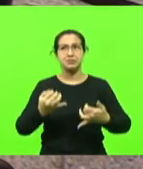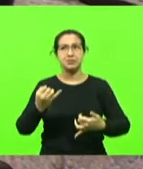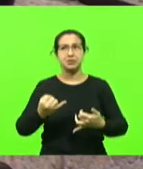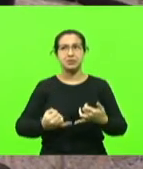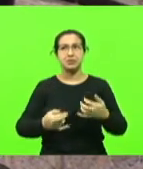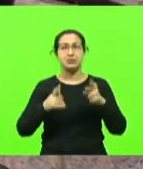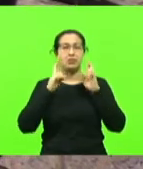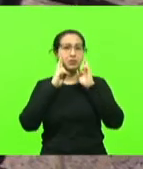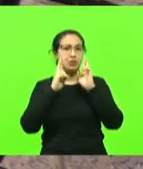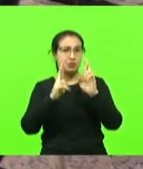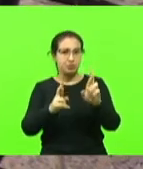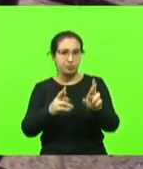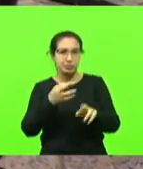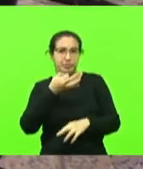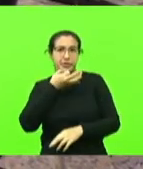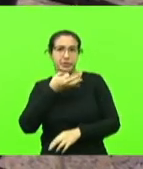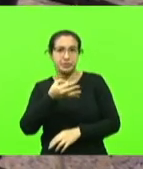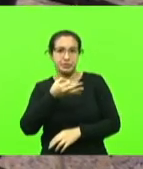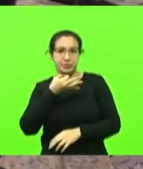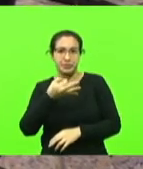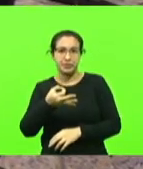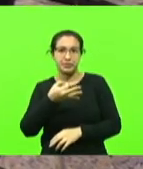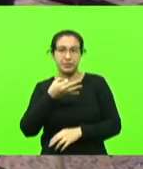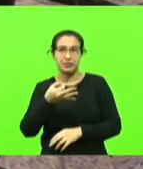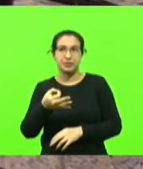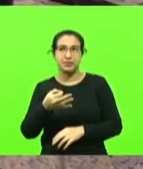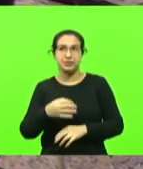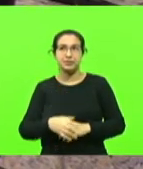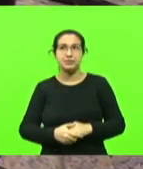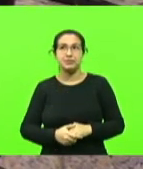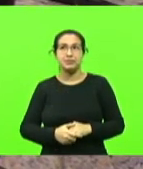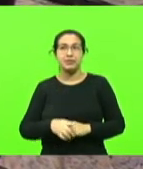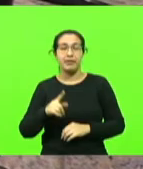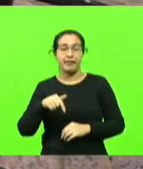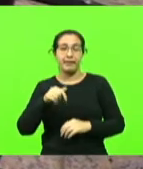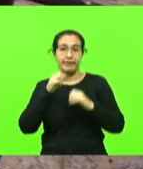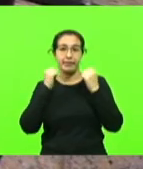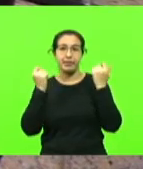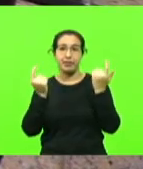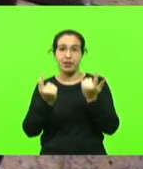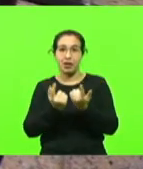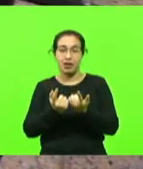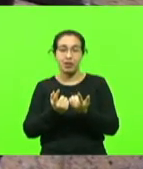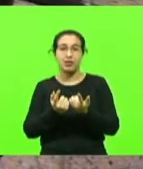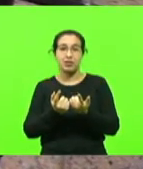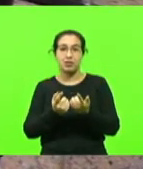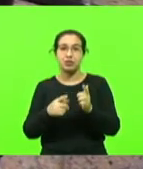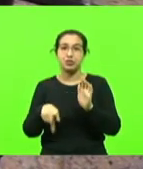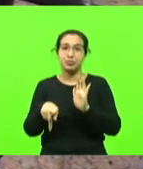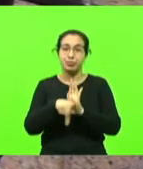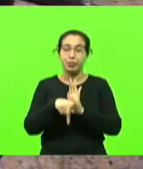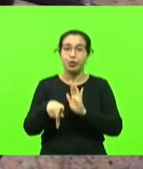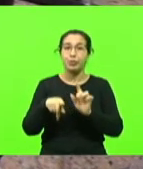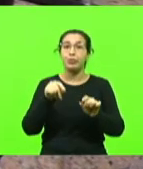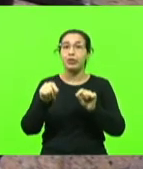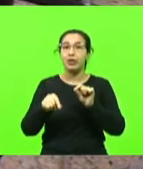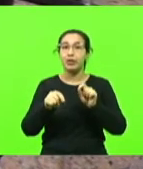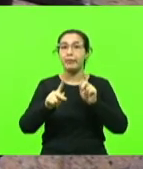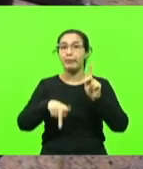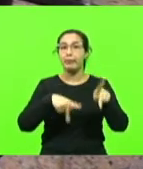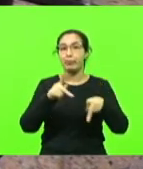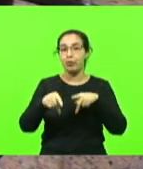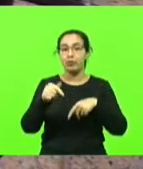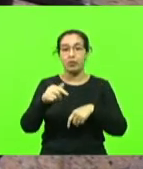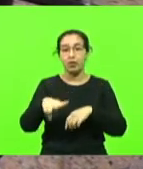respeito a opinião dele, aqui realmente é um parlamento, aqui é a casa do povo, é aqui que o povo